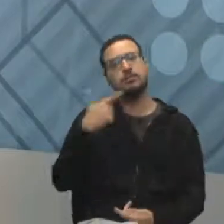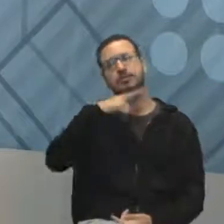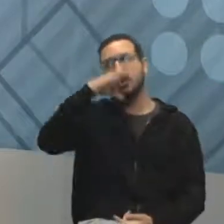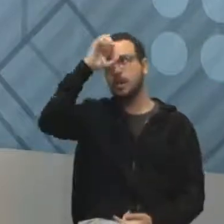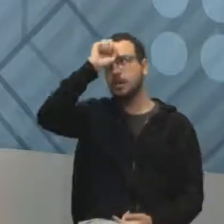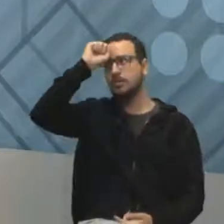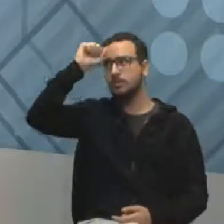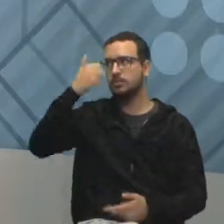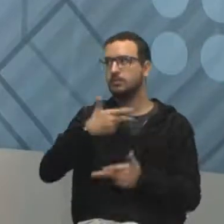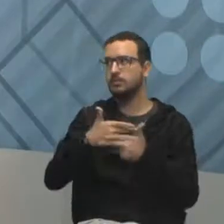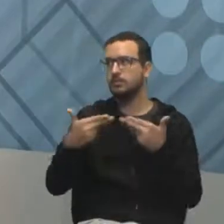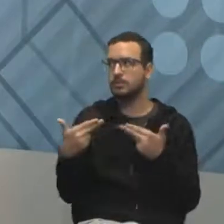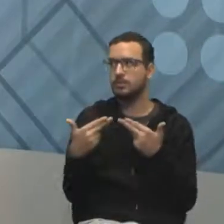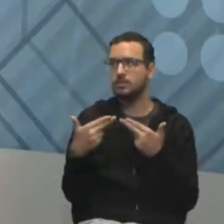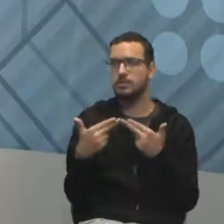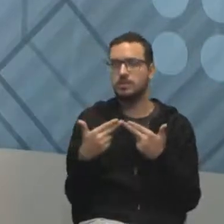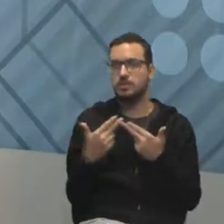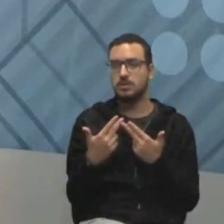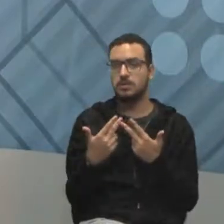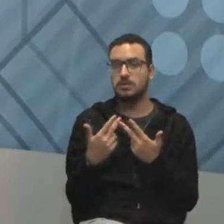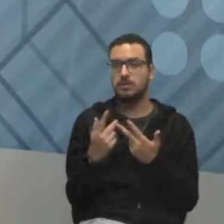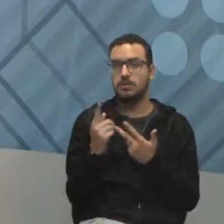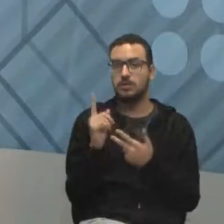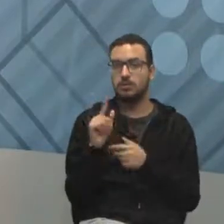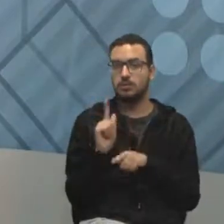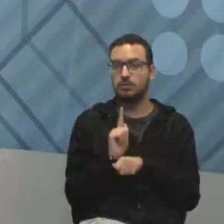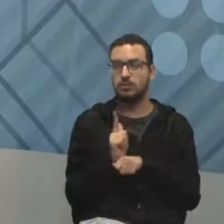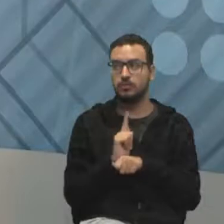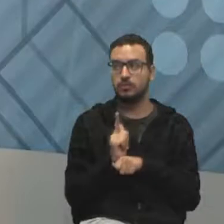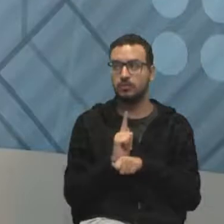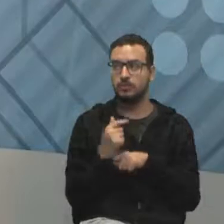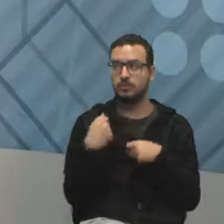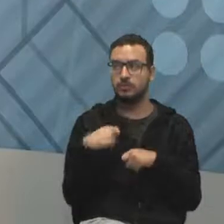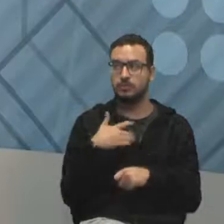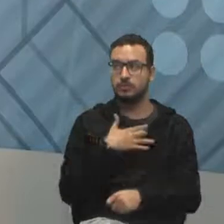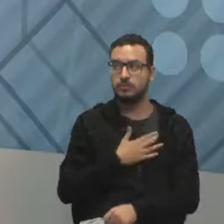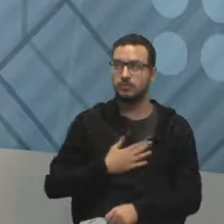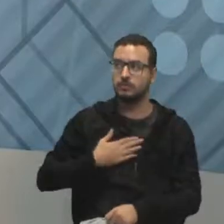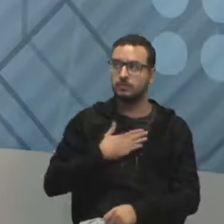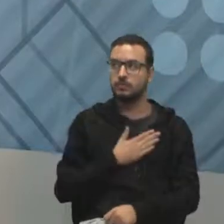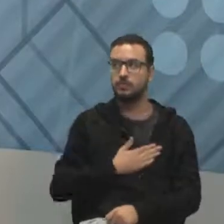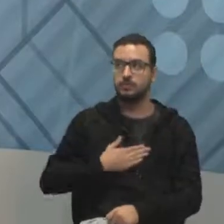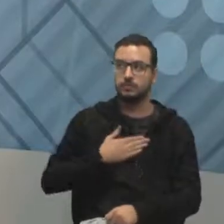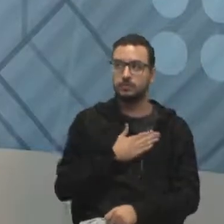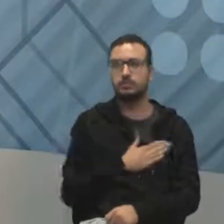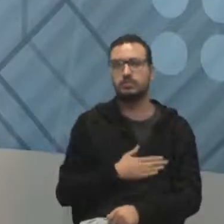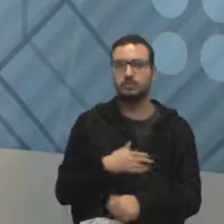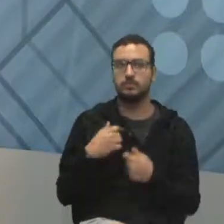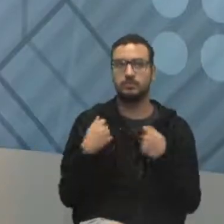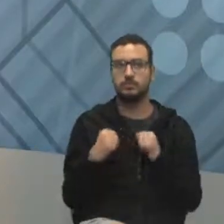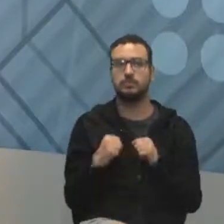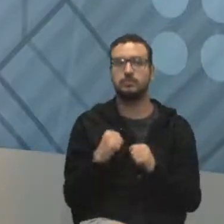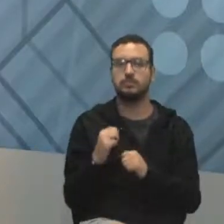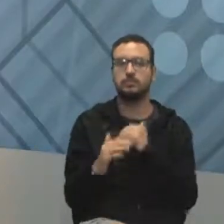isso. Que um bom gerente de projetos tem que gostar de projetos e pode se desenvolver de forma brilhante nessa carreira, nessa